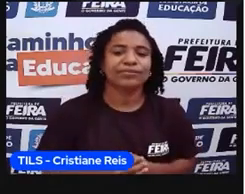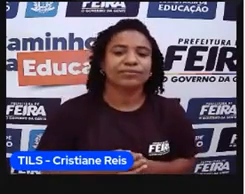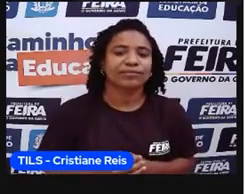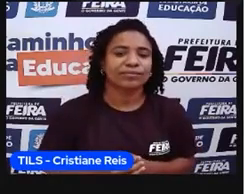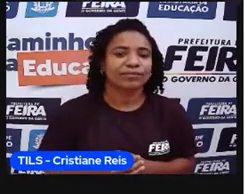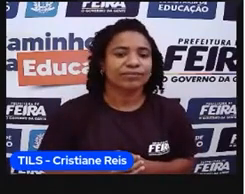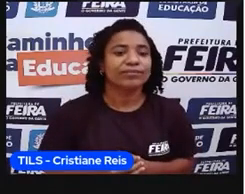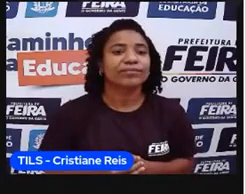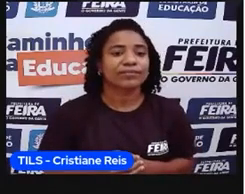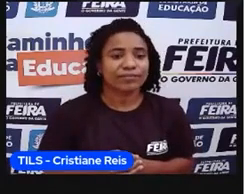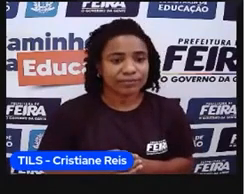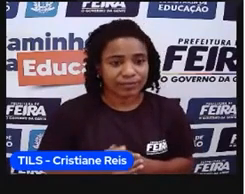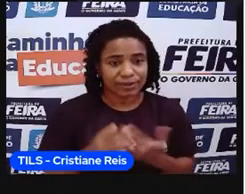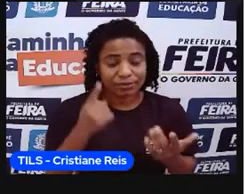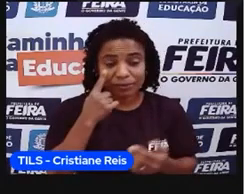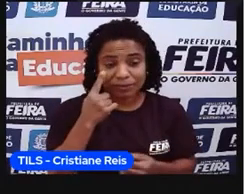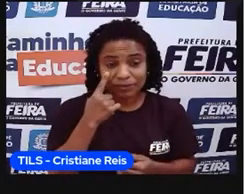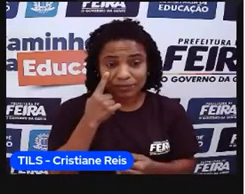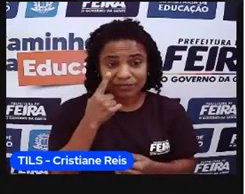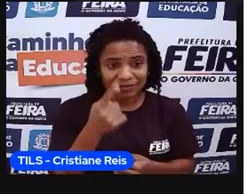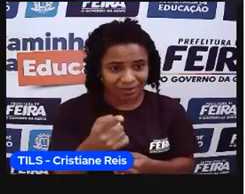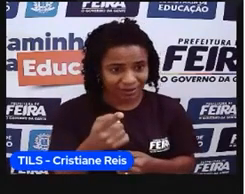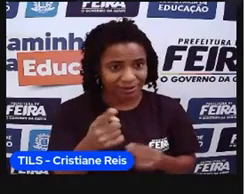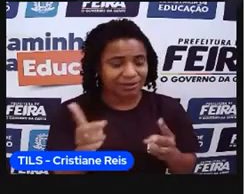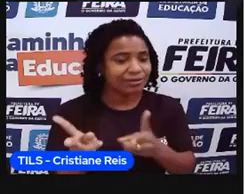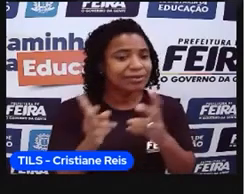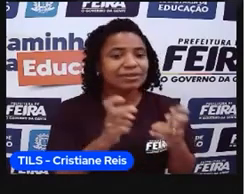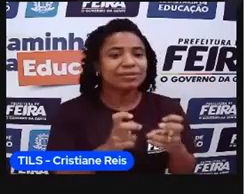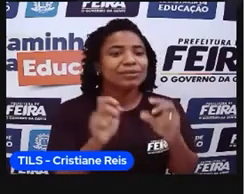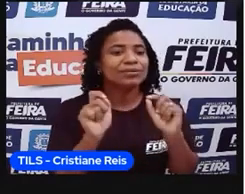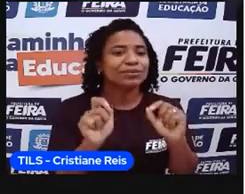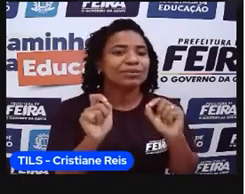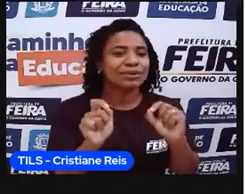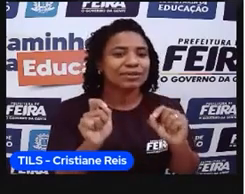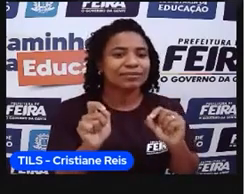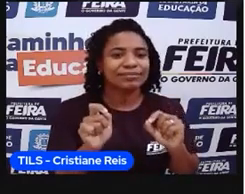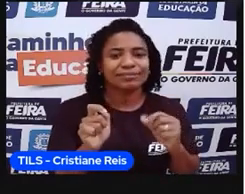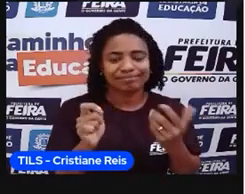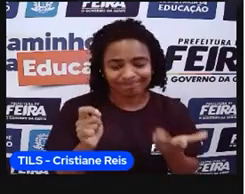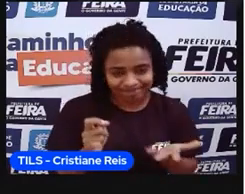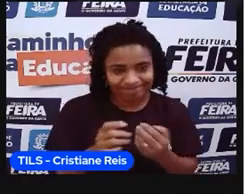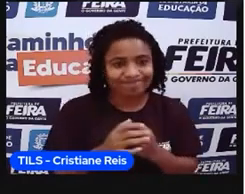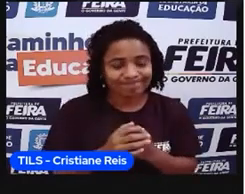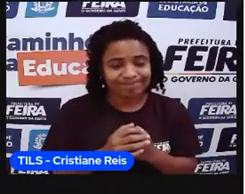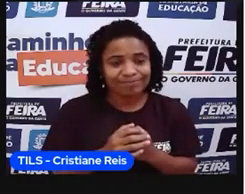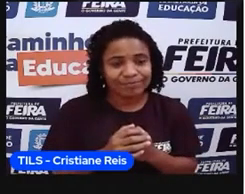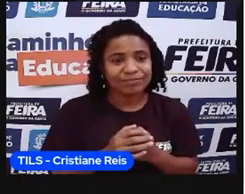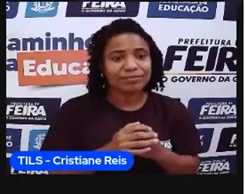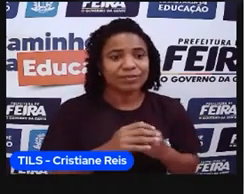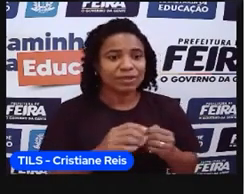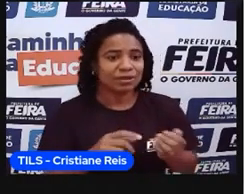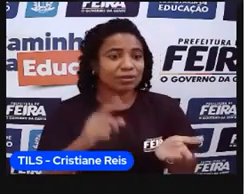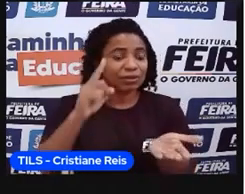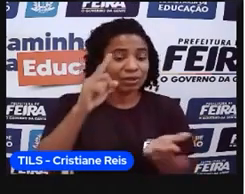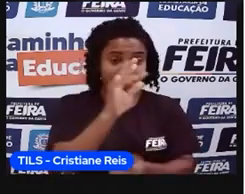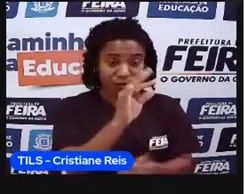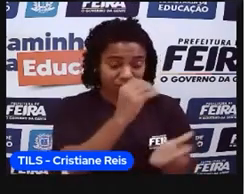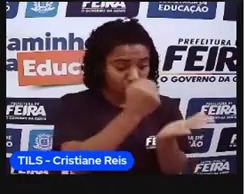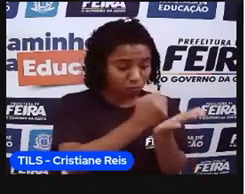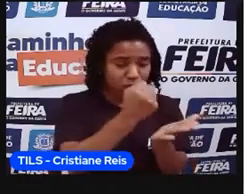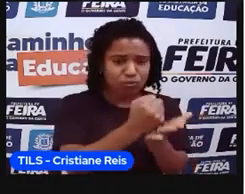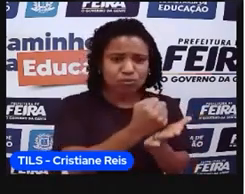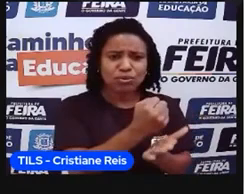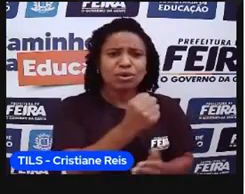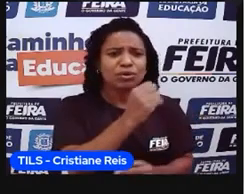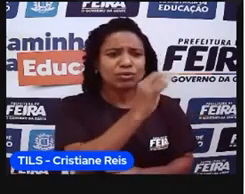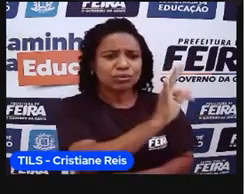na realidade, você vai perceber que foi o suficiente para que tivesse a mudança no acordo do Tratado de Tordesilhas